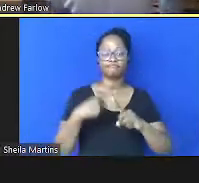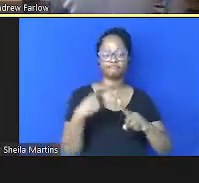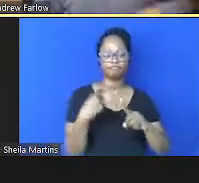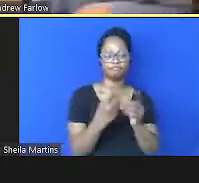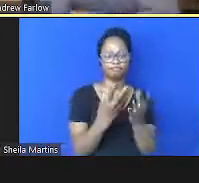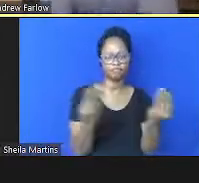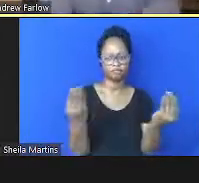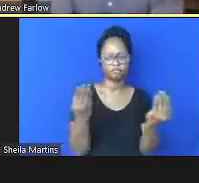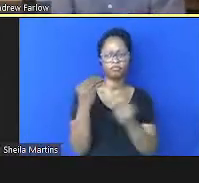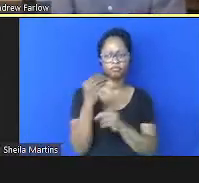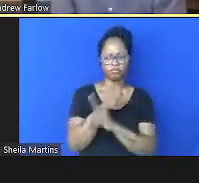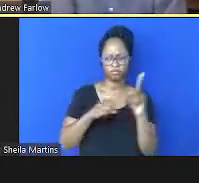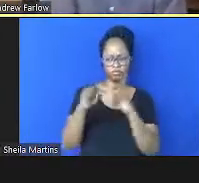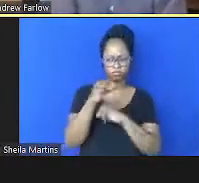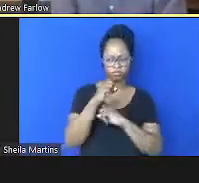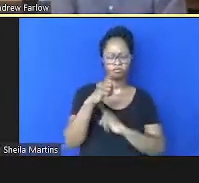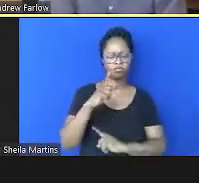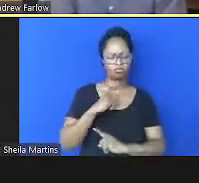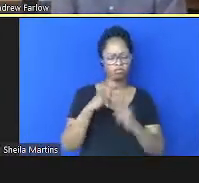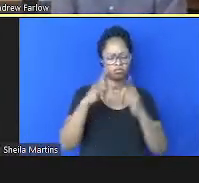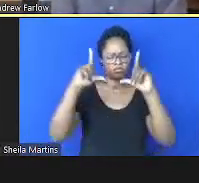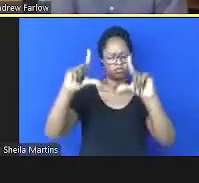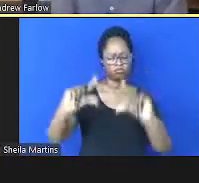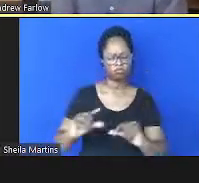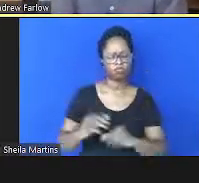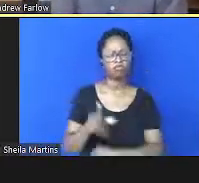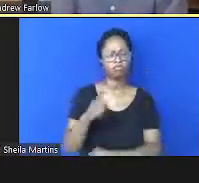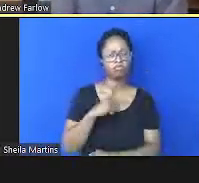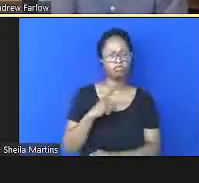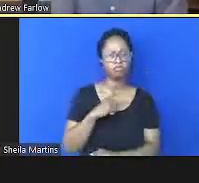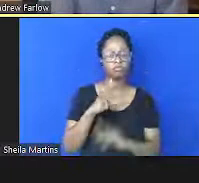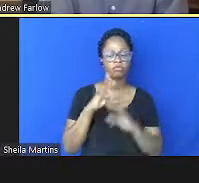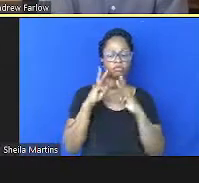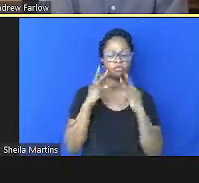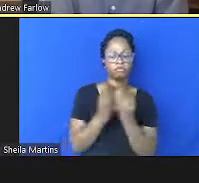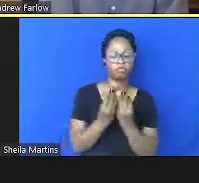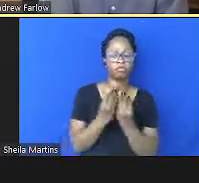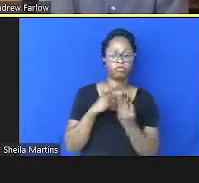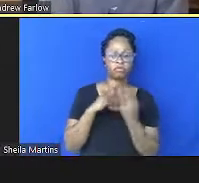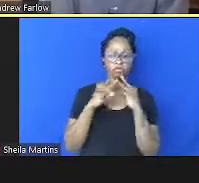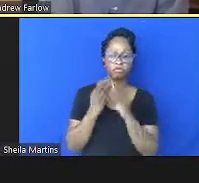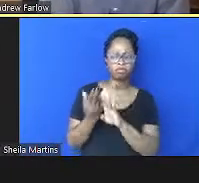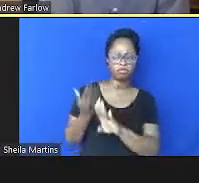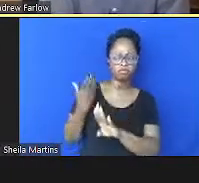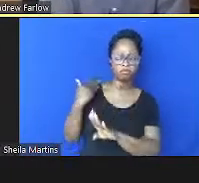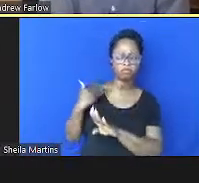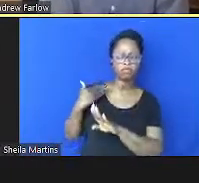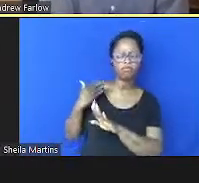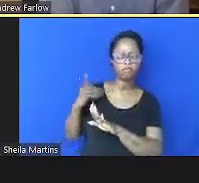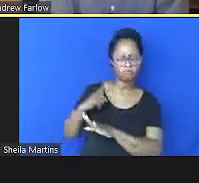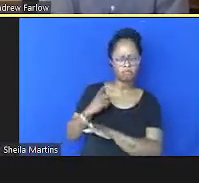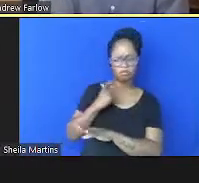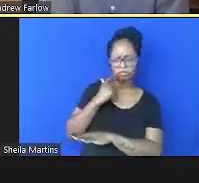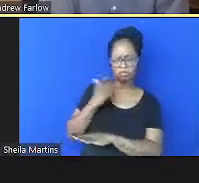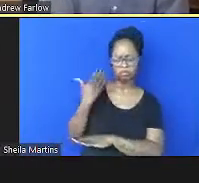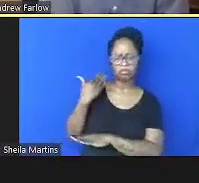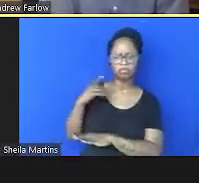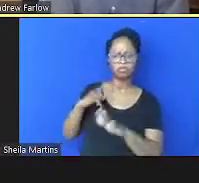atividades às vezes estão diminuindo a gente teve um workshop não faz muito tempo com um grupo